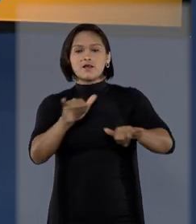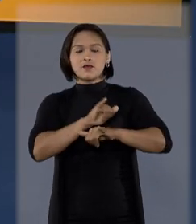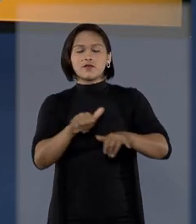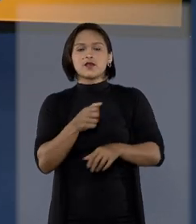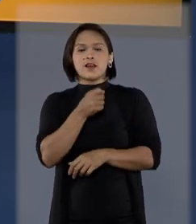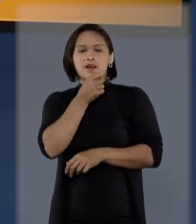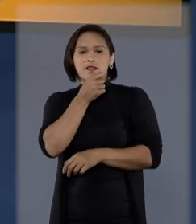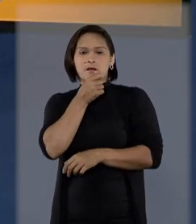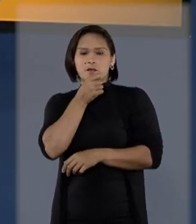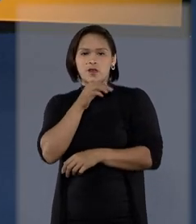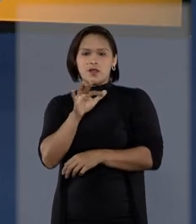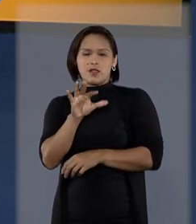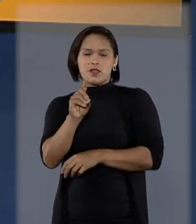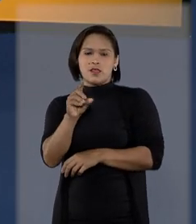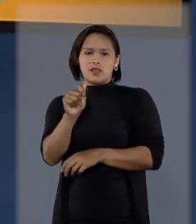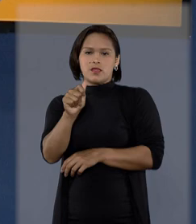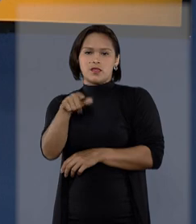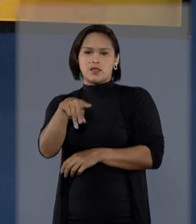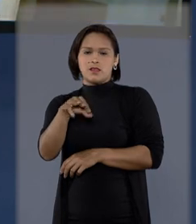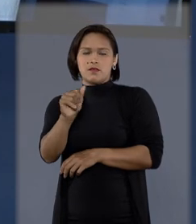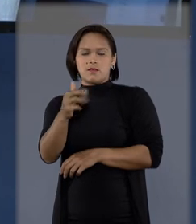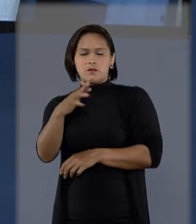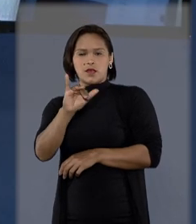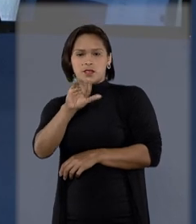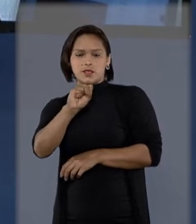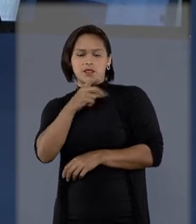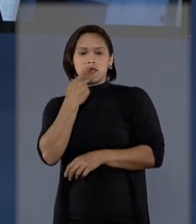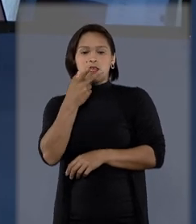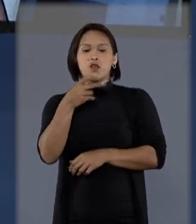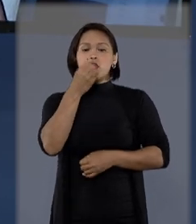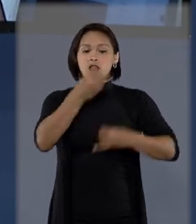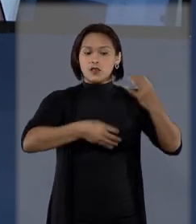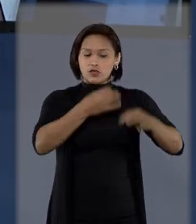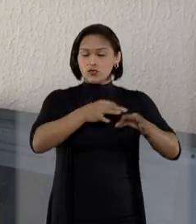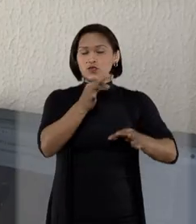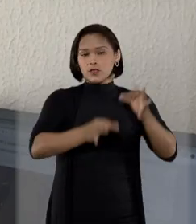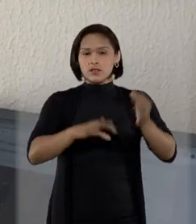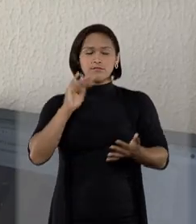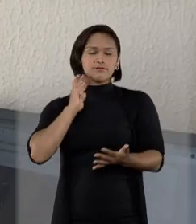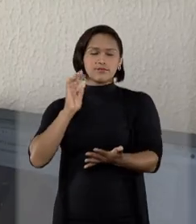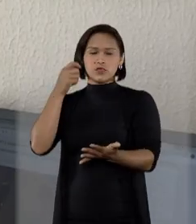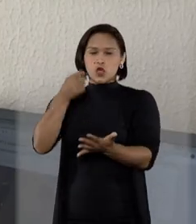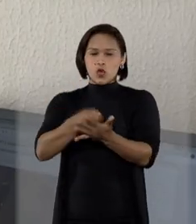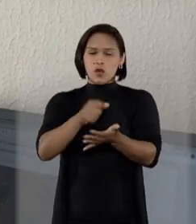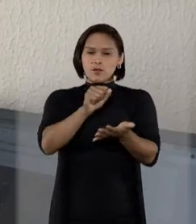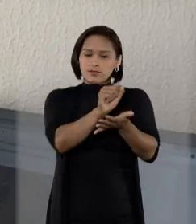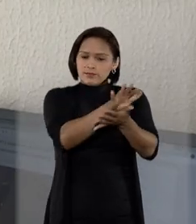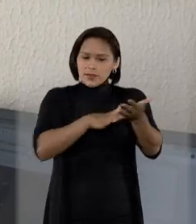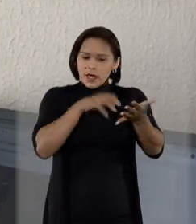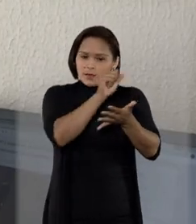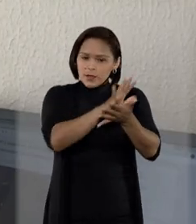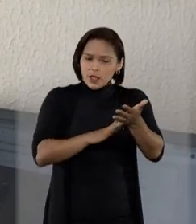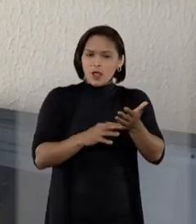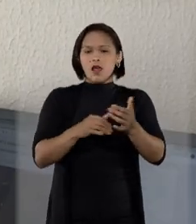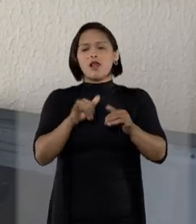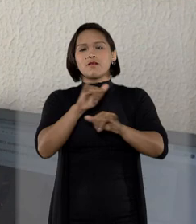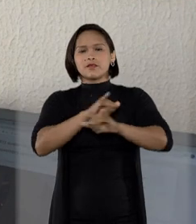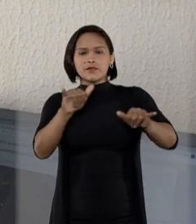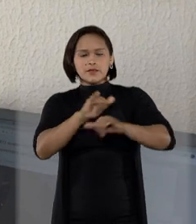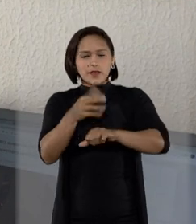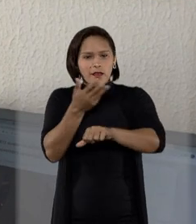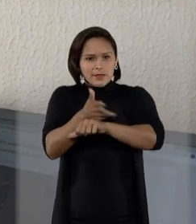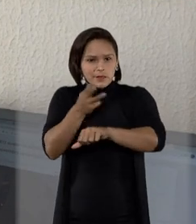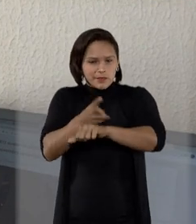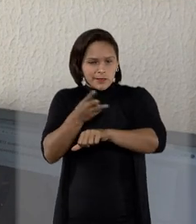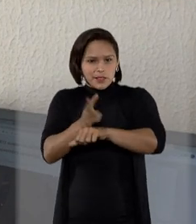é a repórter Damaris Bubans. O juiz determinou ao provedor que fornecesse cópia de mensagens que teriam sido trocadas pelos